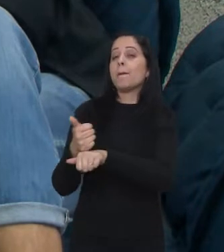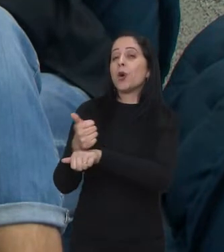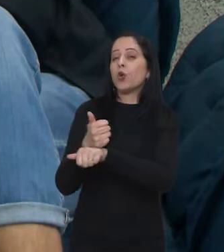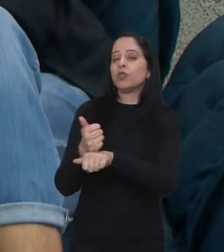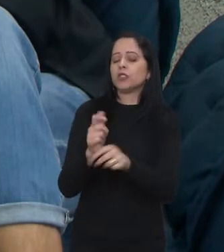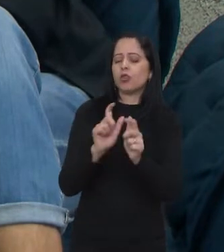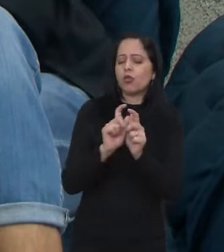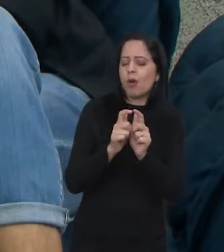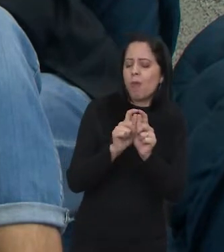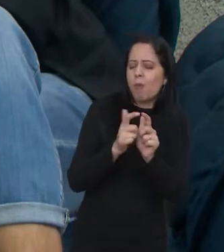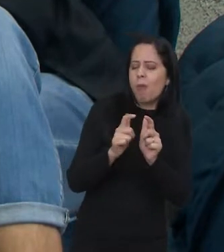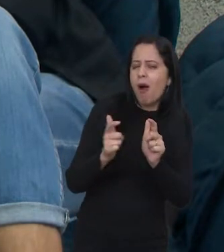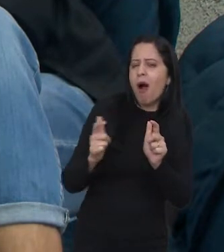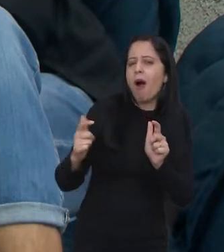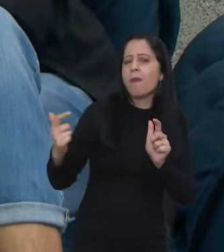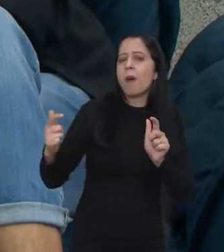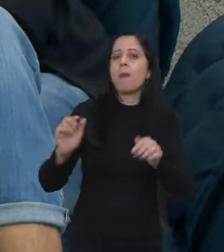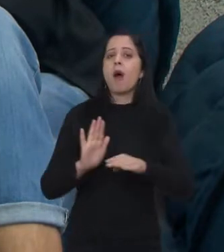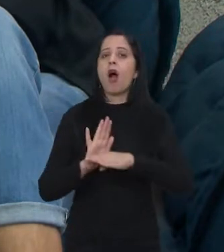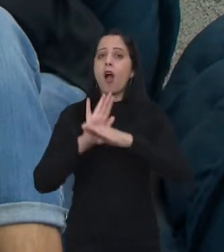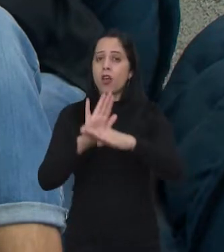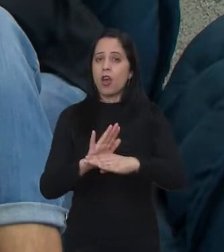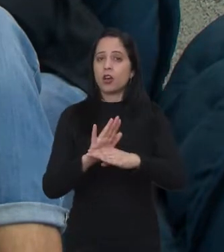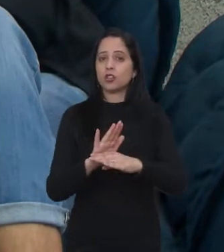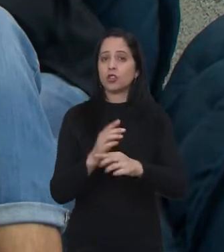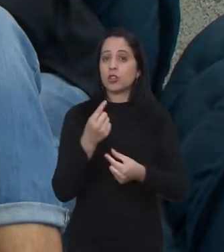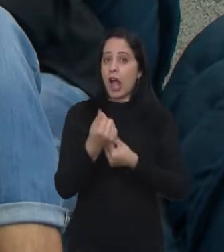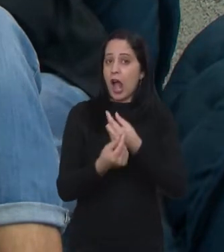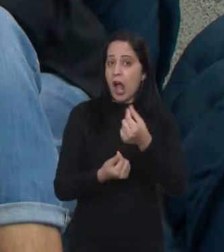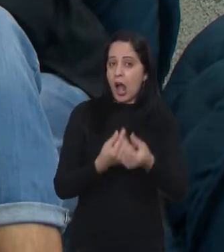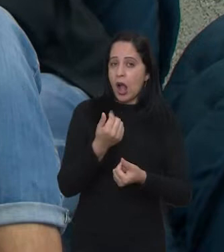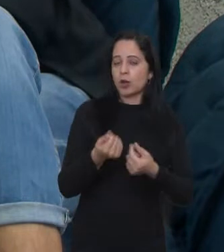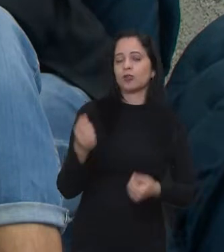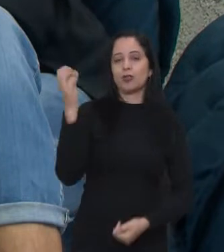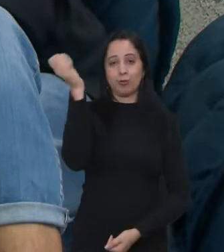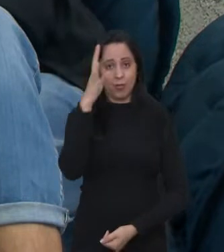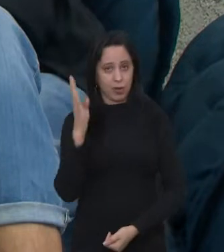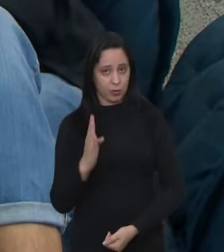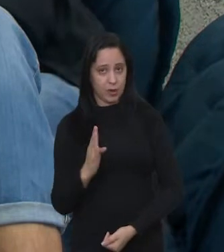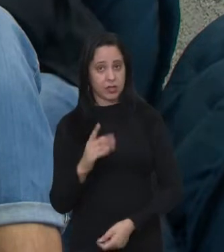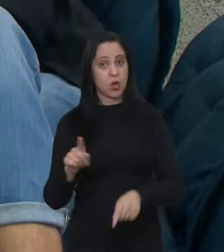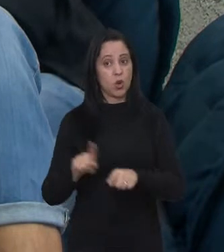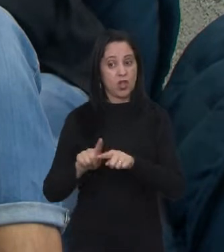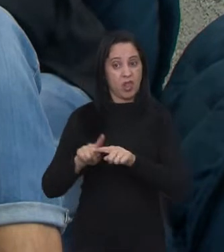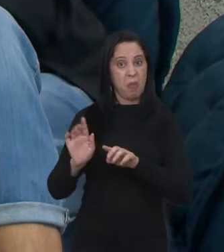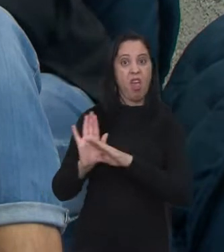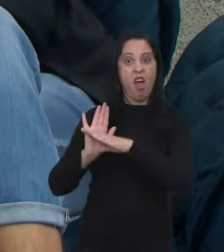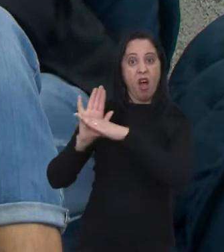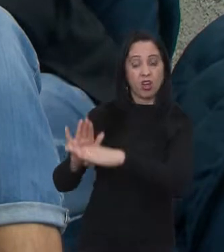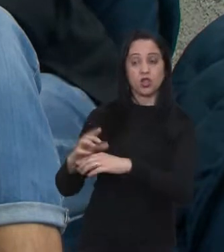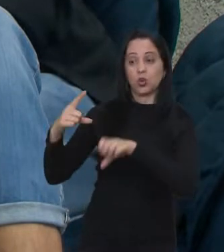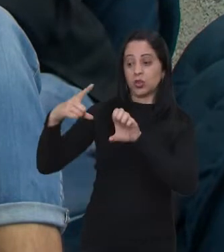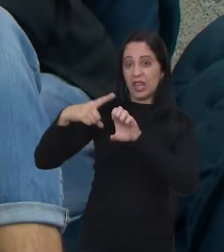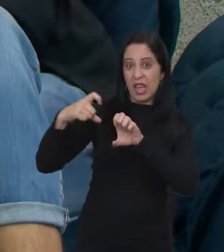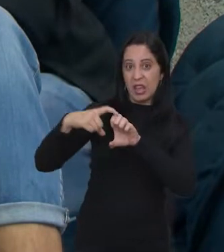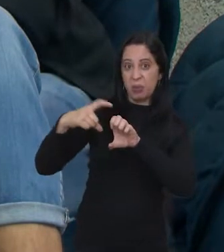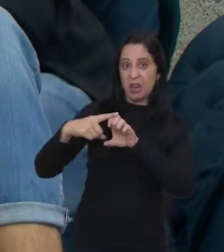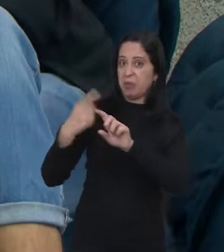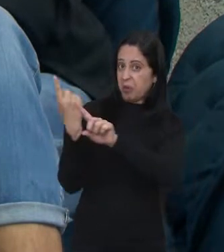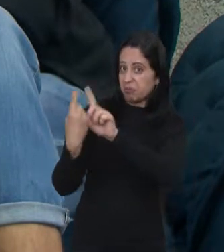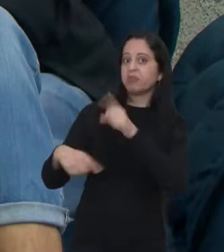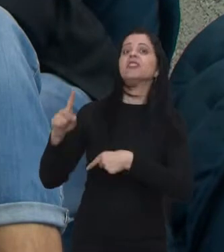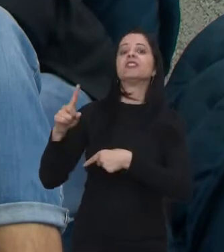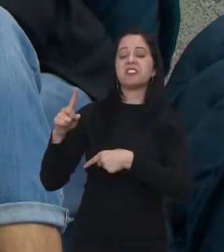que tem ganhado cada vez mais destaque na economia brasileira e ajudado empreendedores a alavancar seus negócios. Um